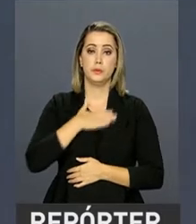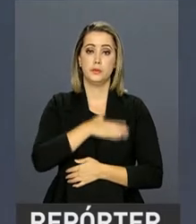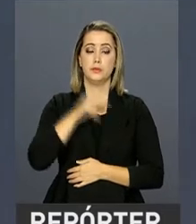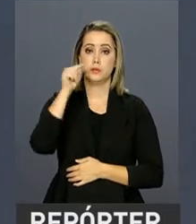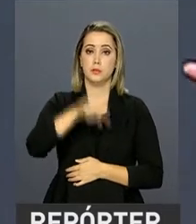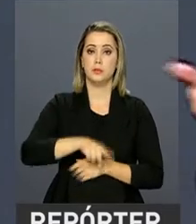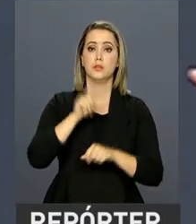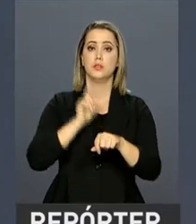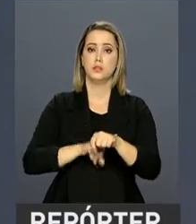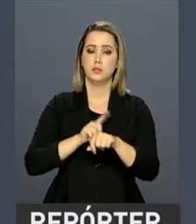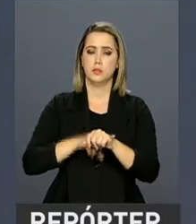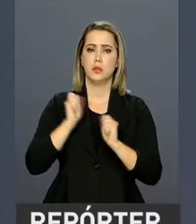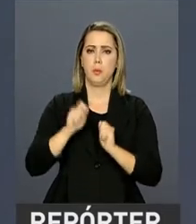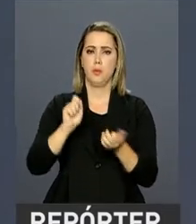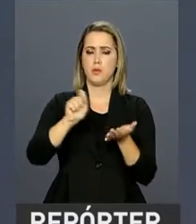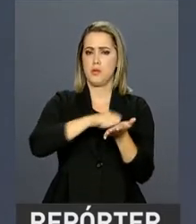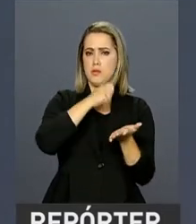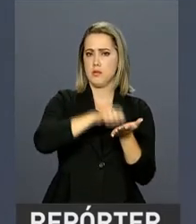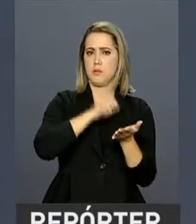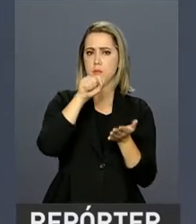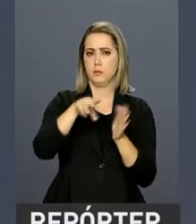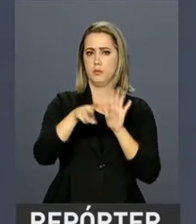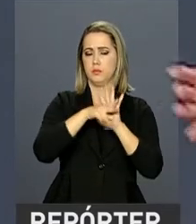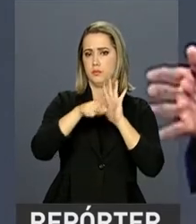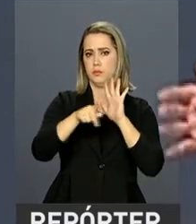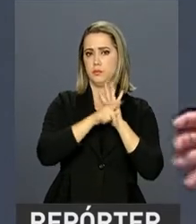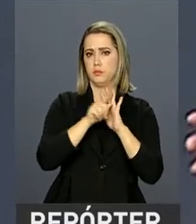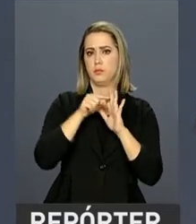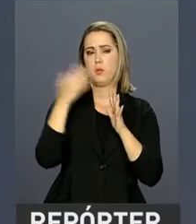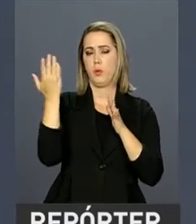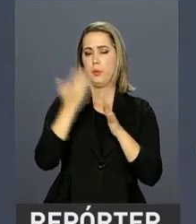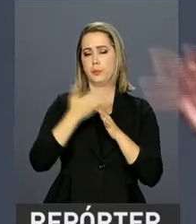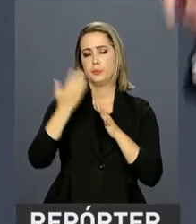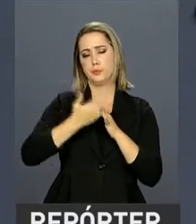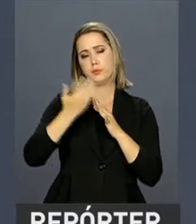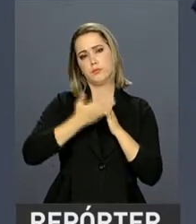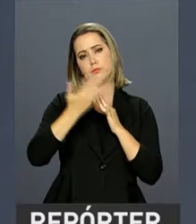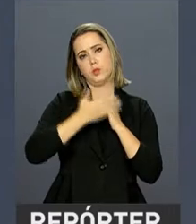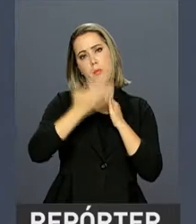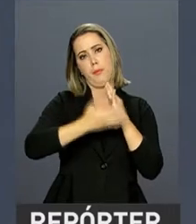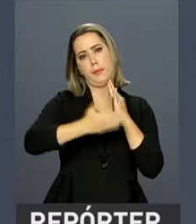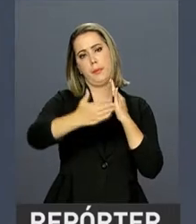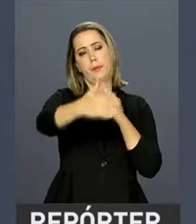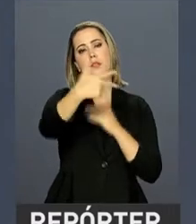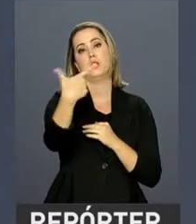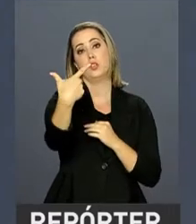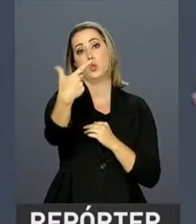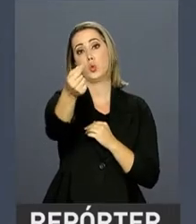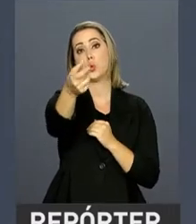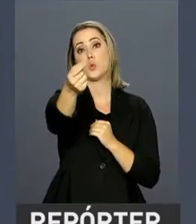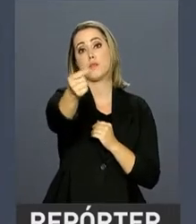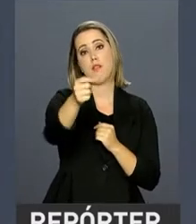eu posso assinar essa medida provisória com parcelamento em 200 meses